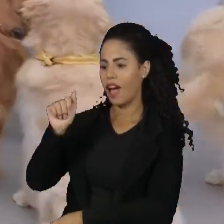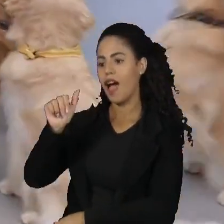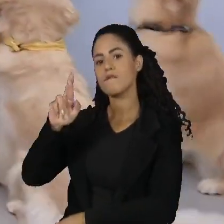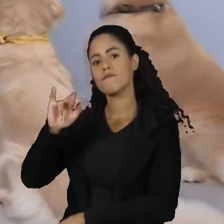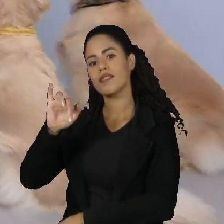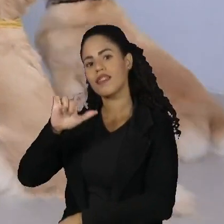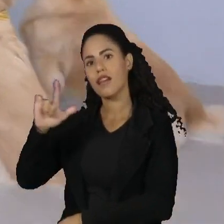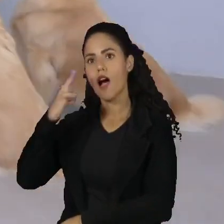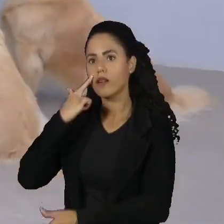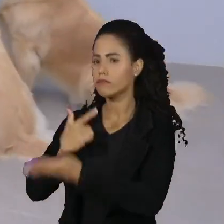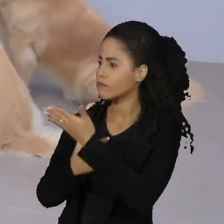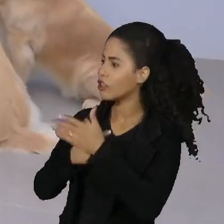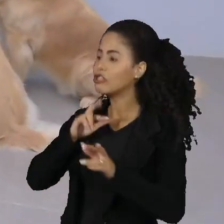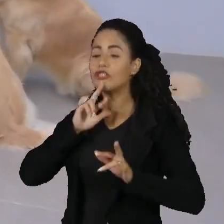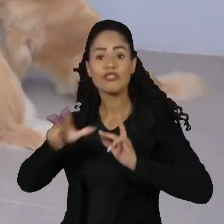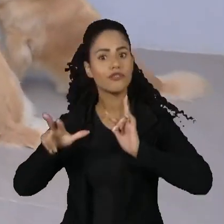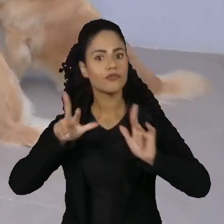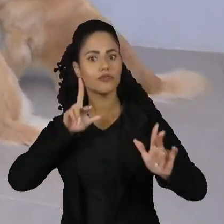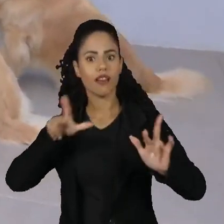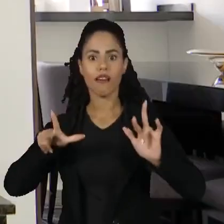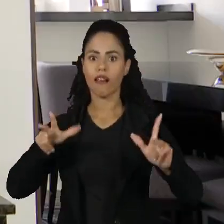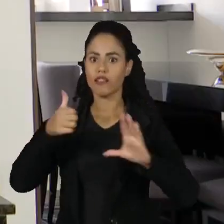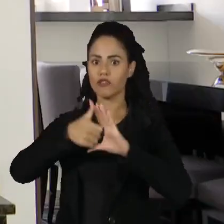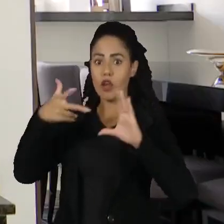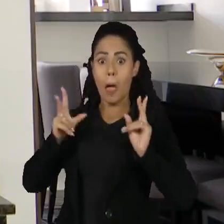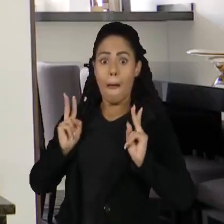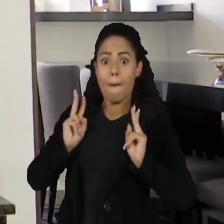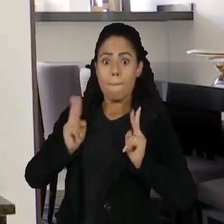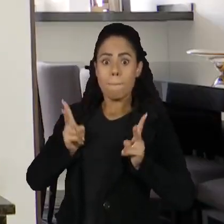cada um tem traços de personalidade distintos.